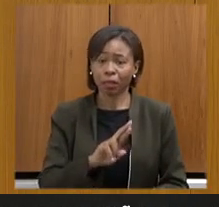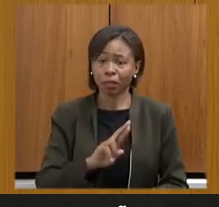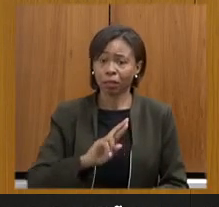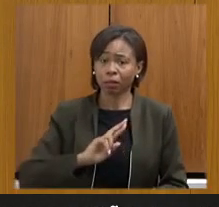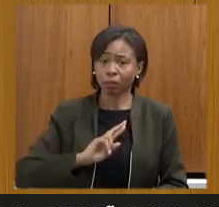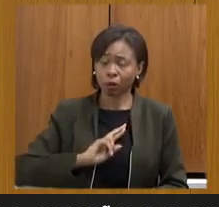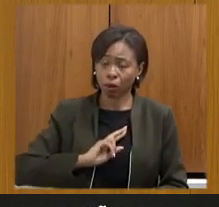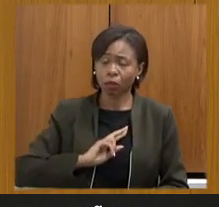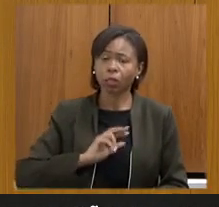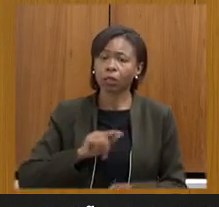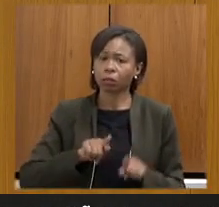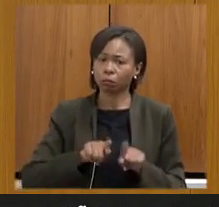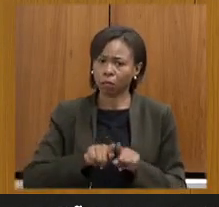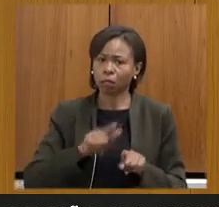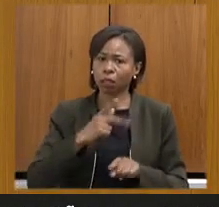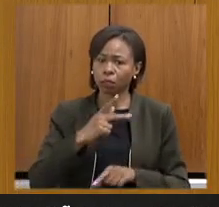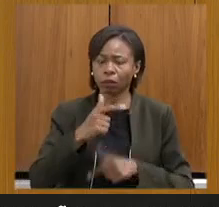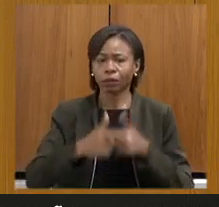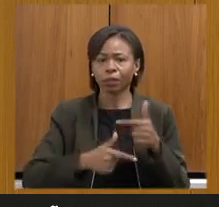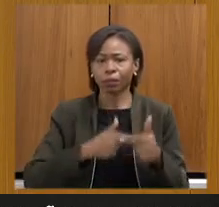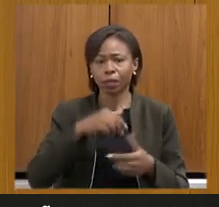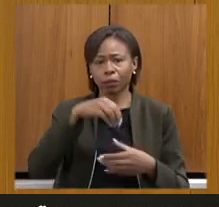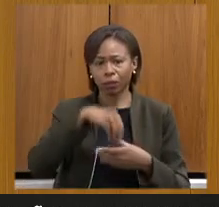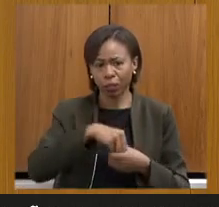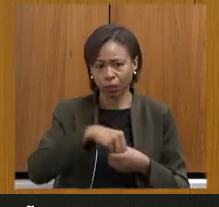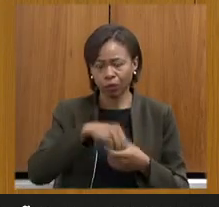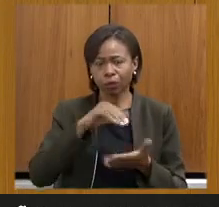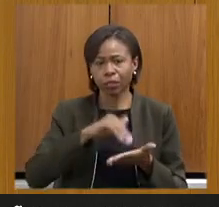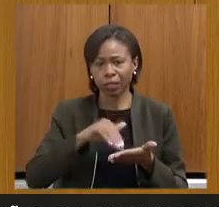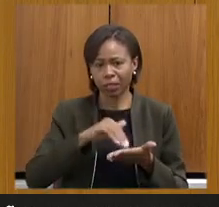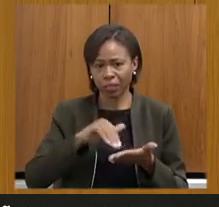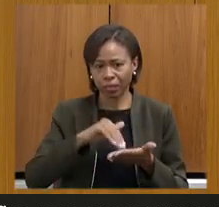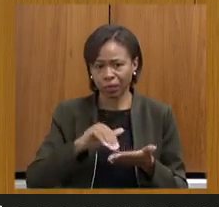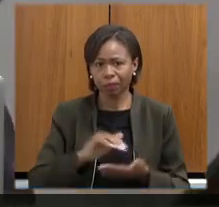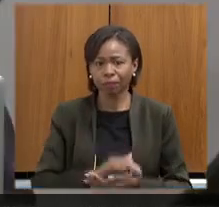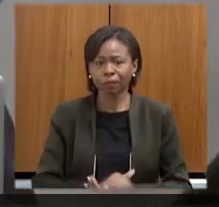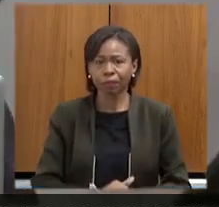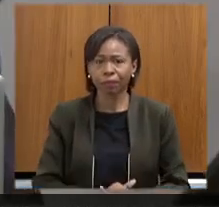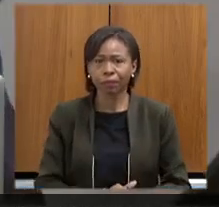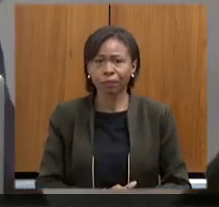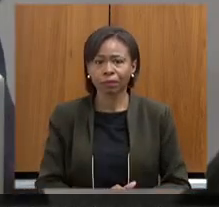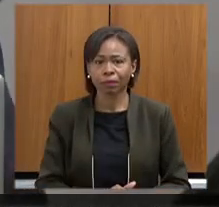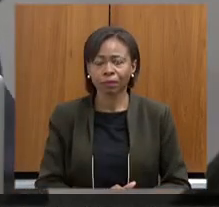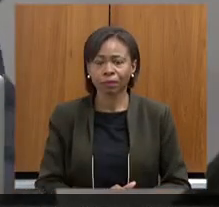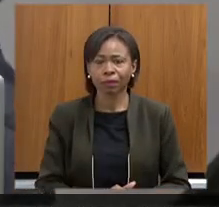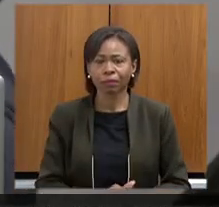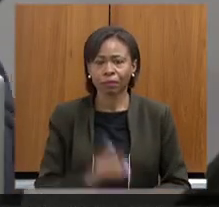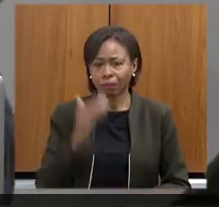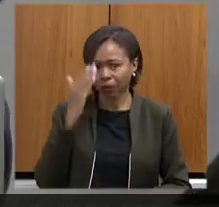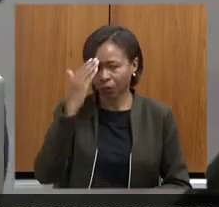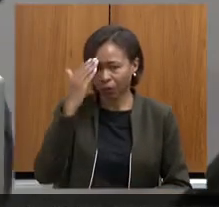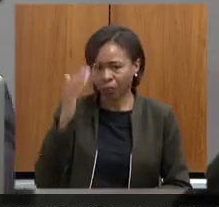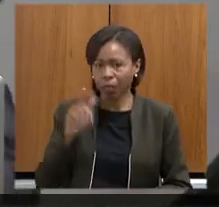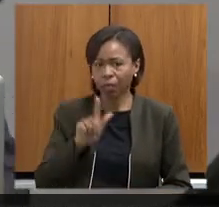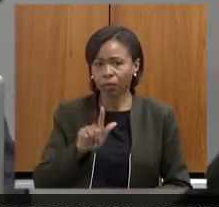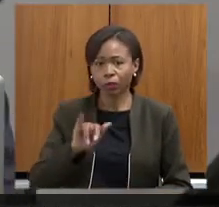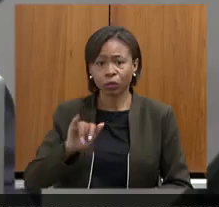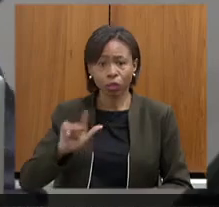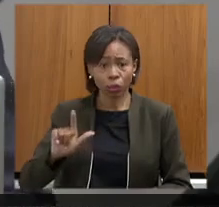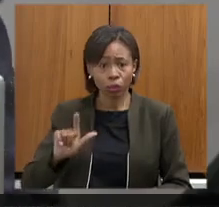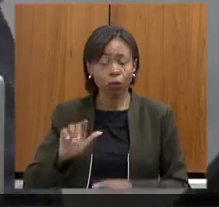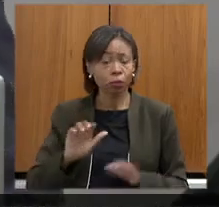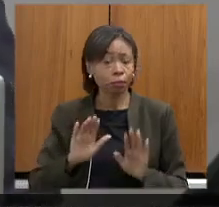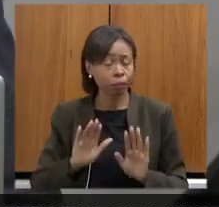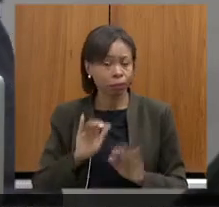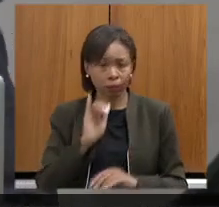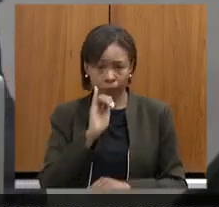e pelo trabalho que faz frente à Secretaria de Meio Ambiente. Muito obrigado, deputado Gil Pereira. Só queria lembrar que